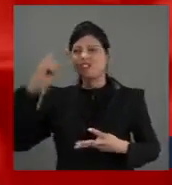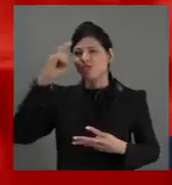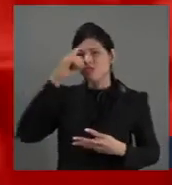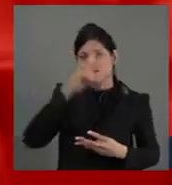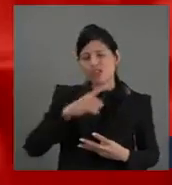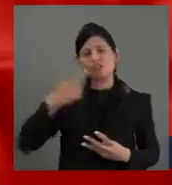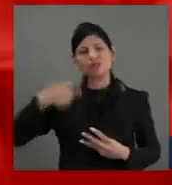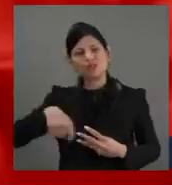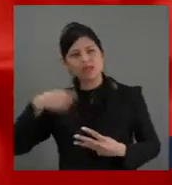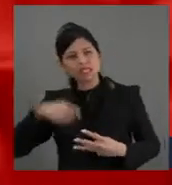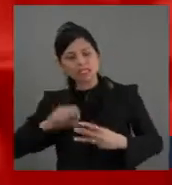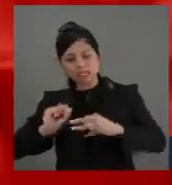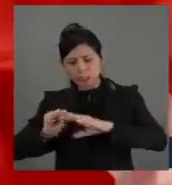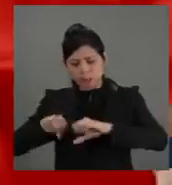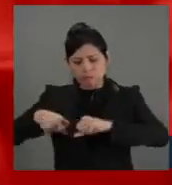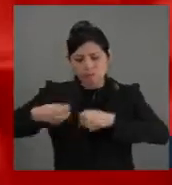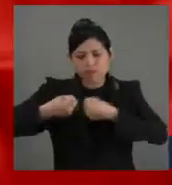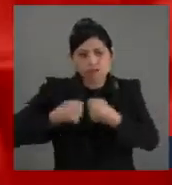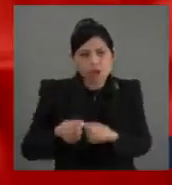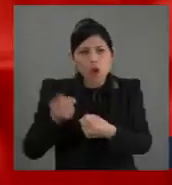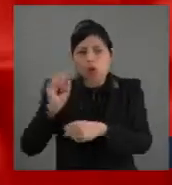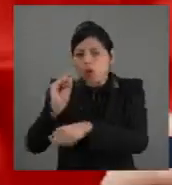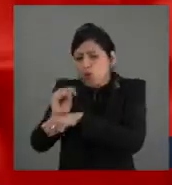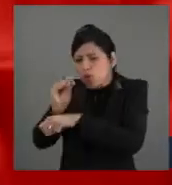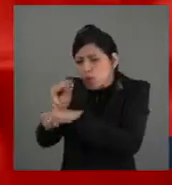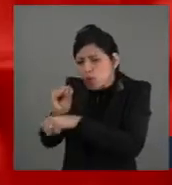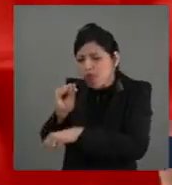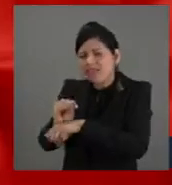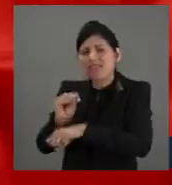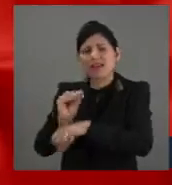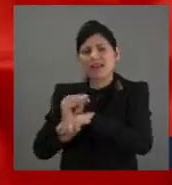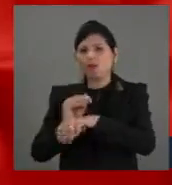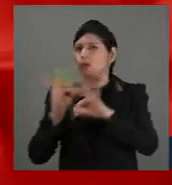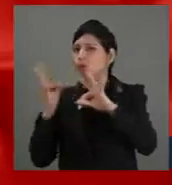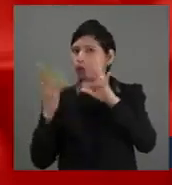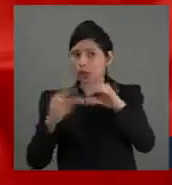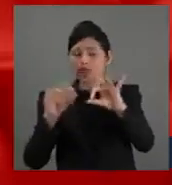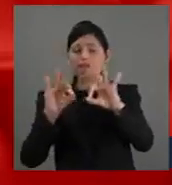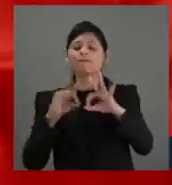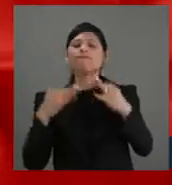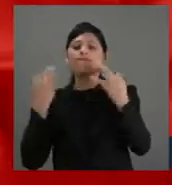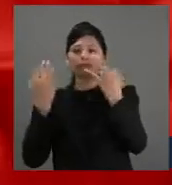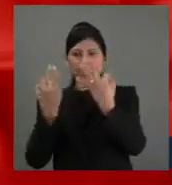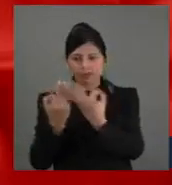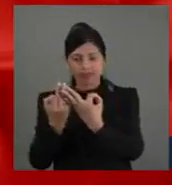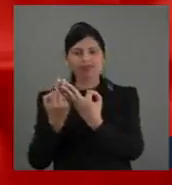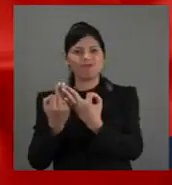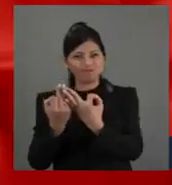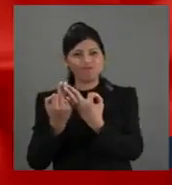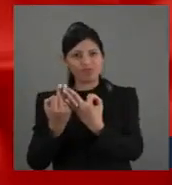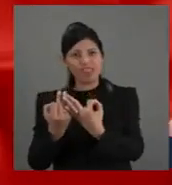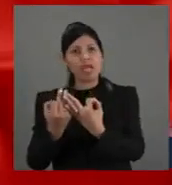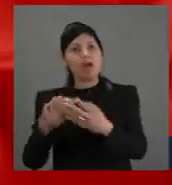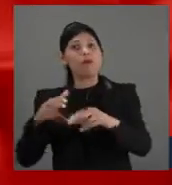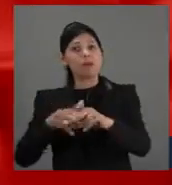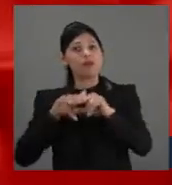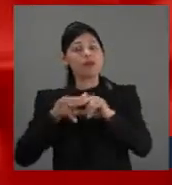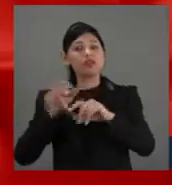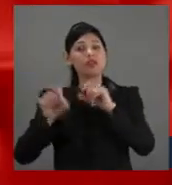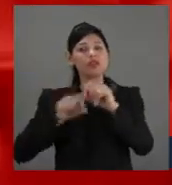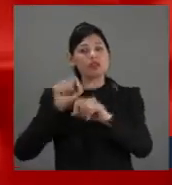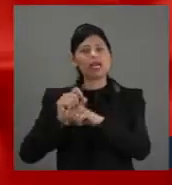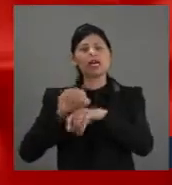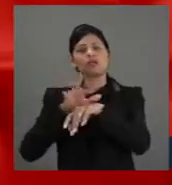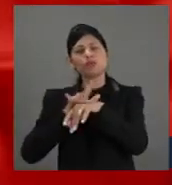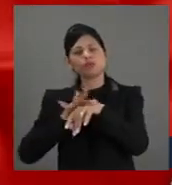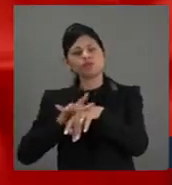cuidados que afeta praticamente toda a família, envolve a família, né? E leva ao adoecimento,